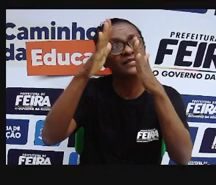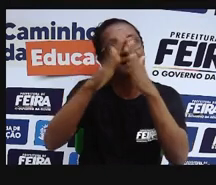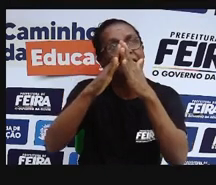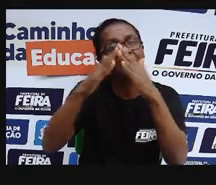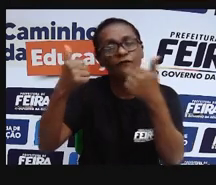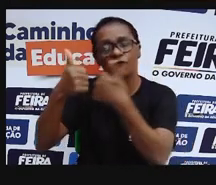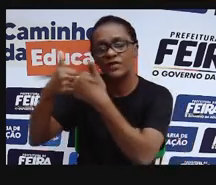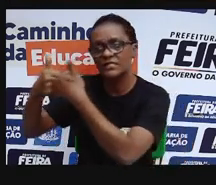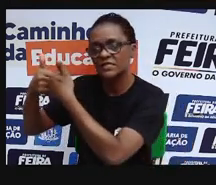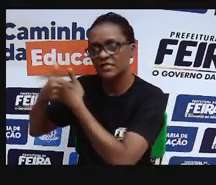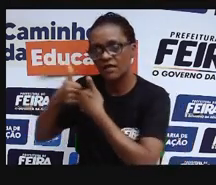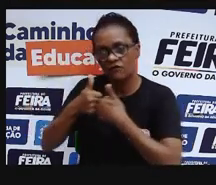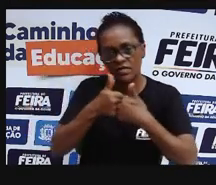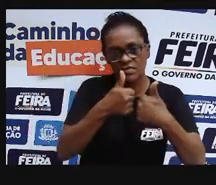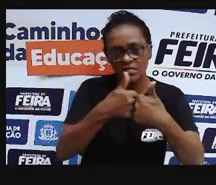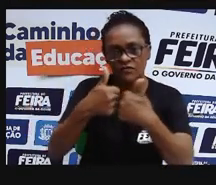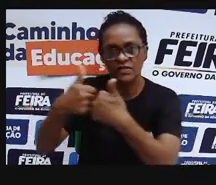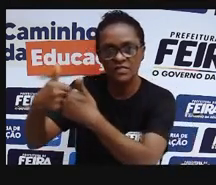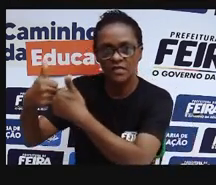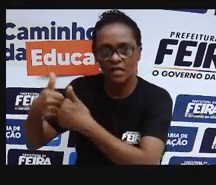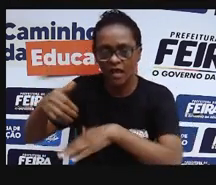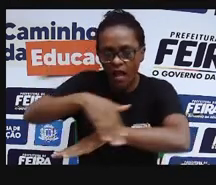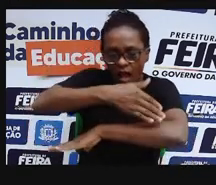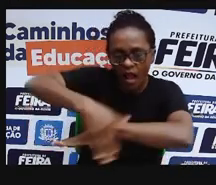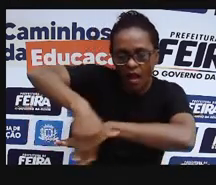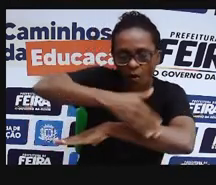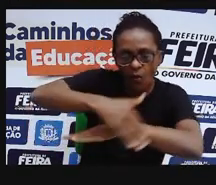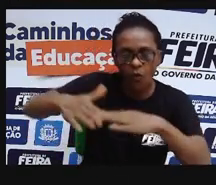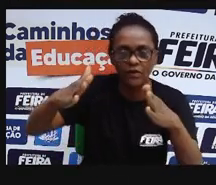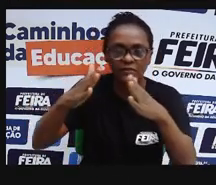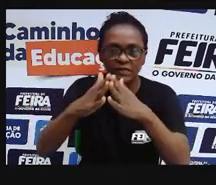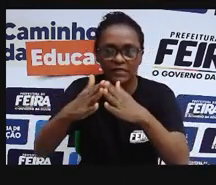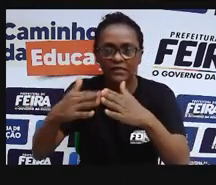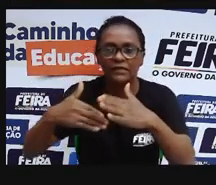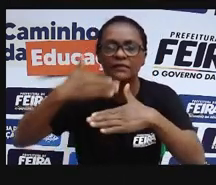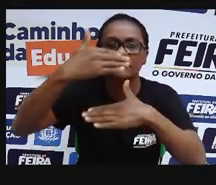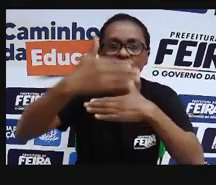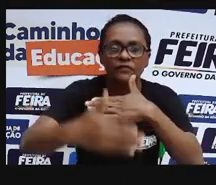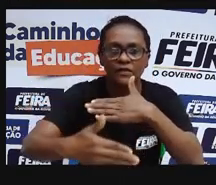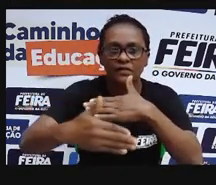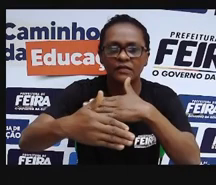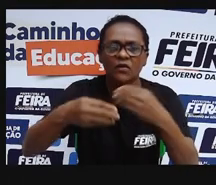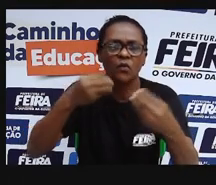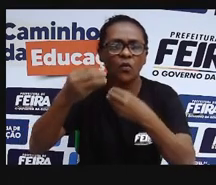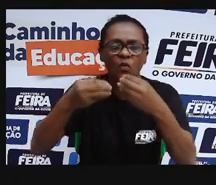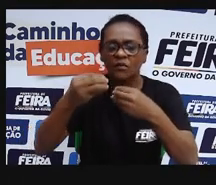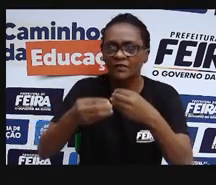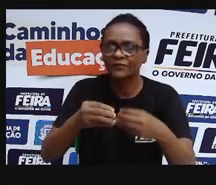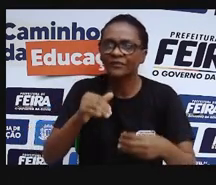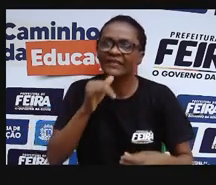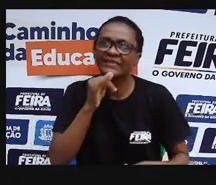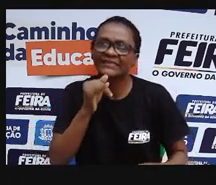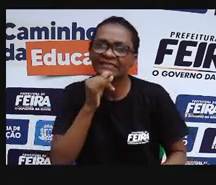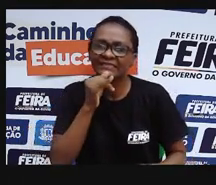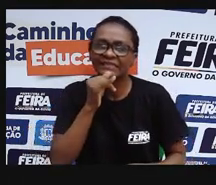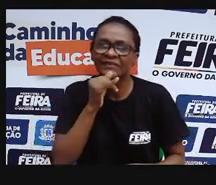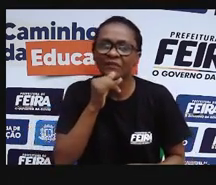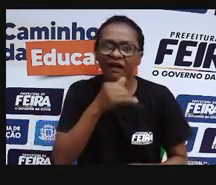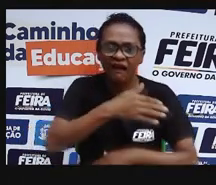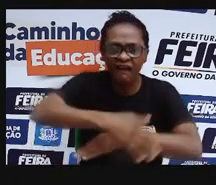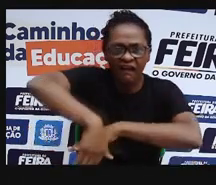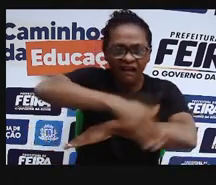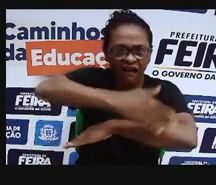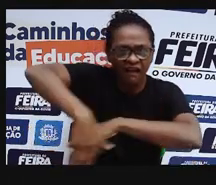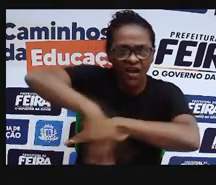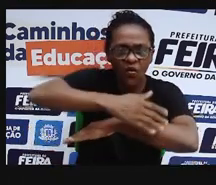vizinhança. A gente tem que pensar na rua da nossa casa, em frente à nossa casa. Então, por exemplo, se a rua da minha casa